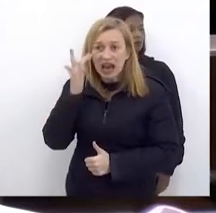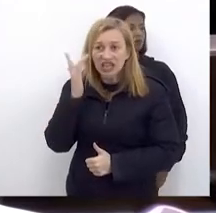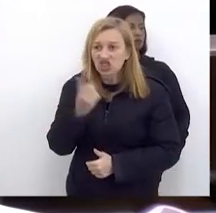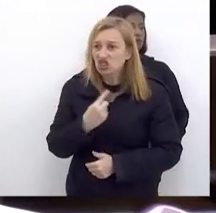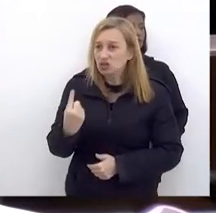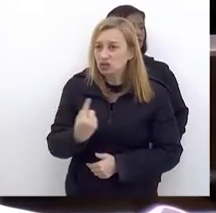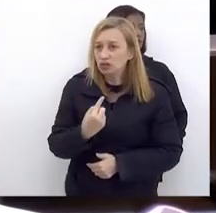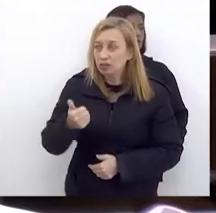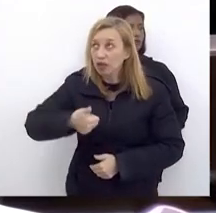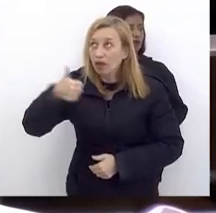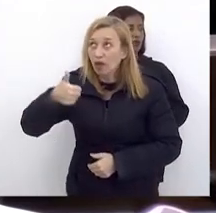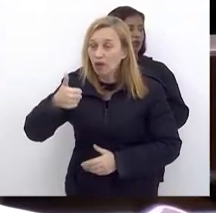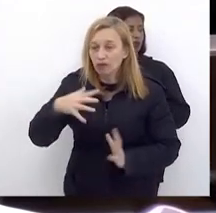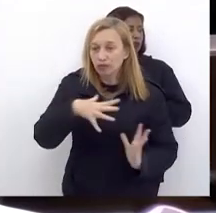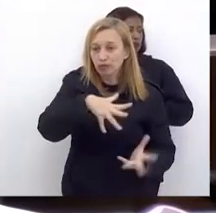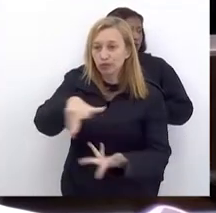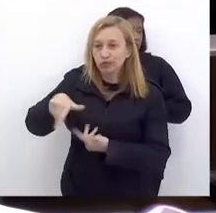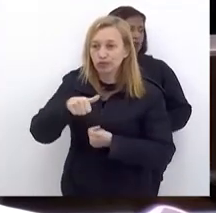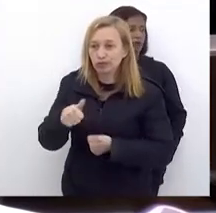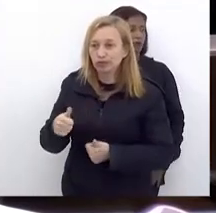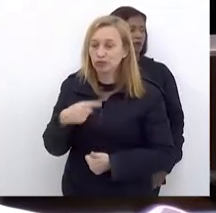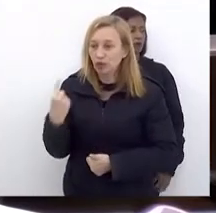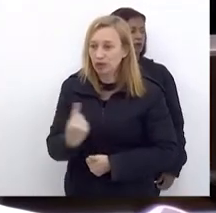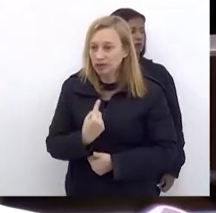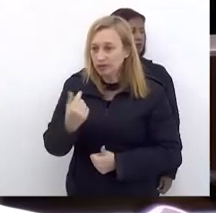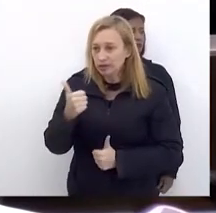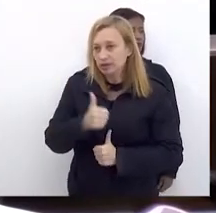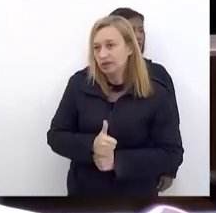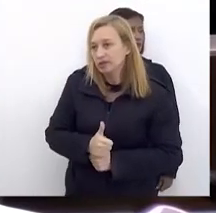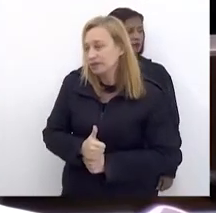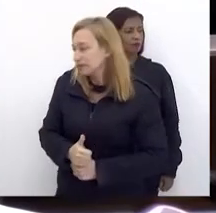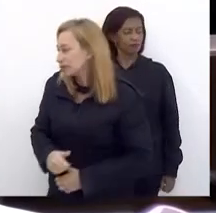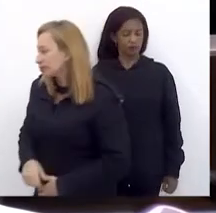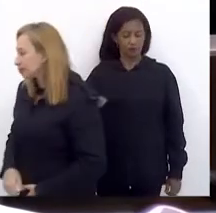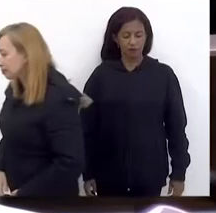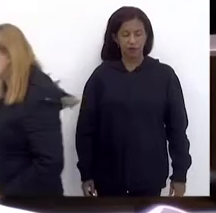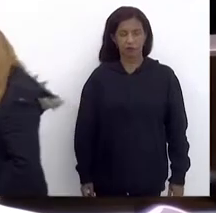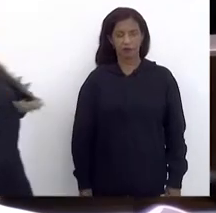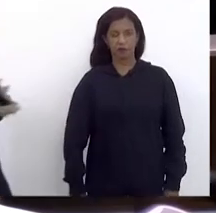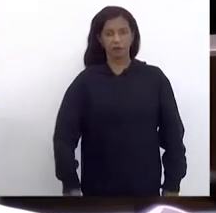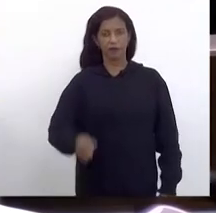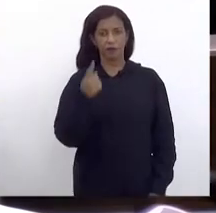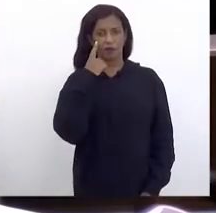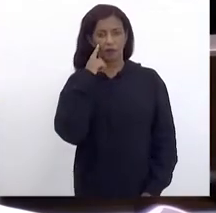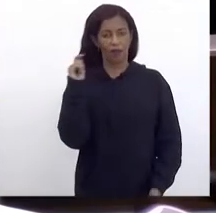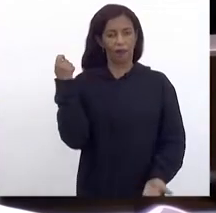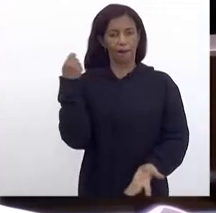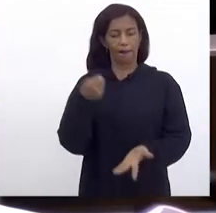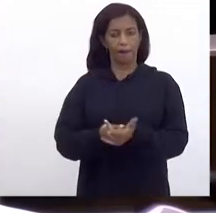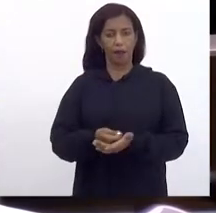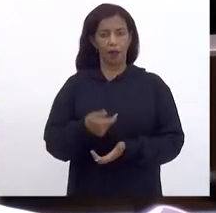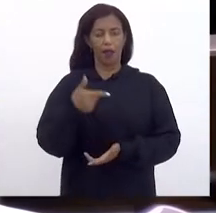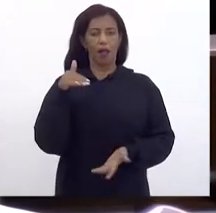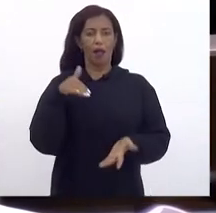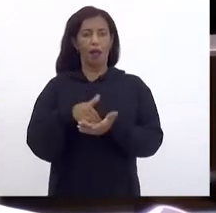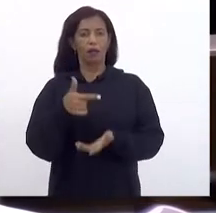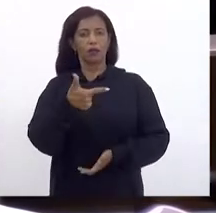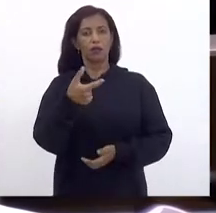nós Estamos no melhor Do mundo E se a gente Olhar as projeções De serviço Pagamento Da dívida Até 2030